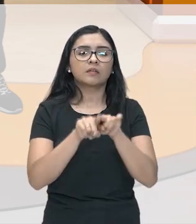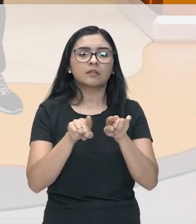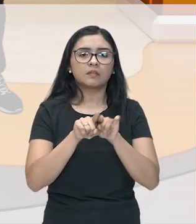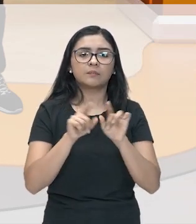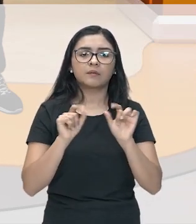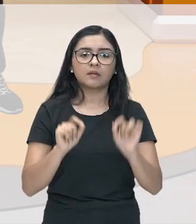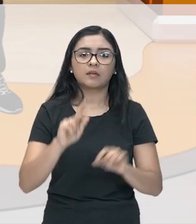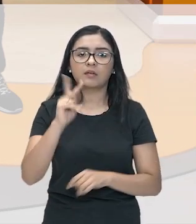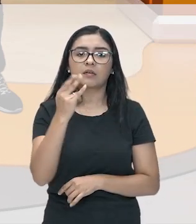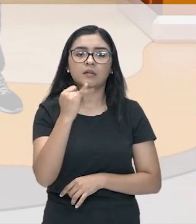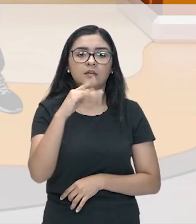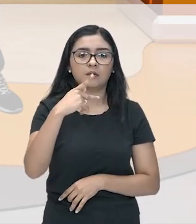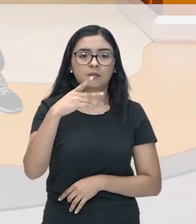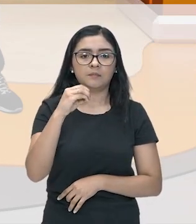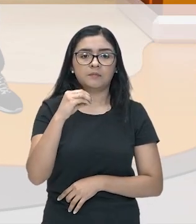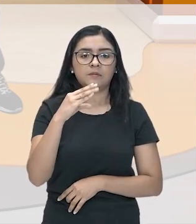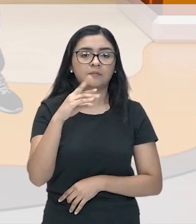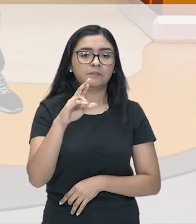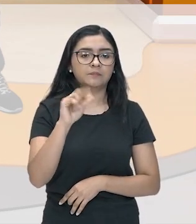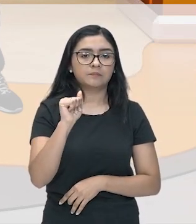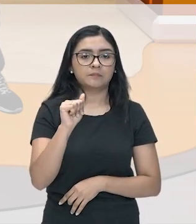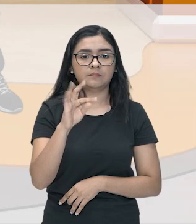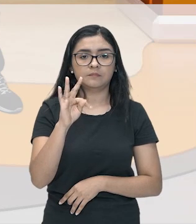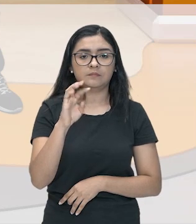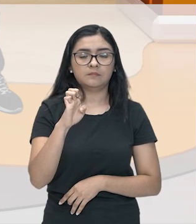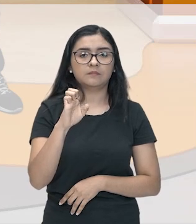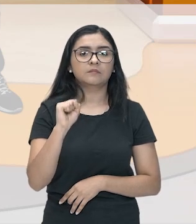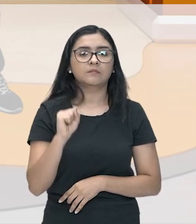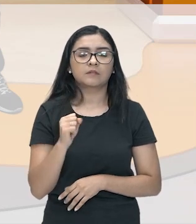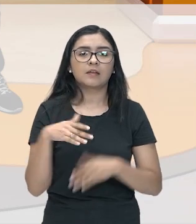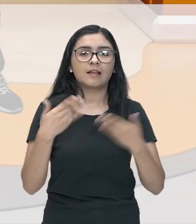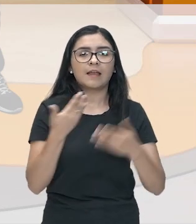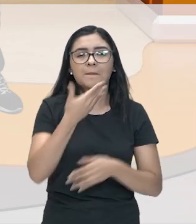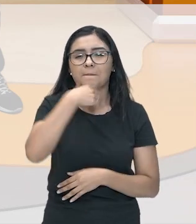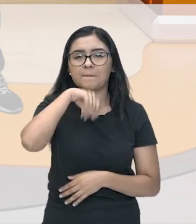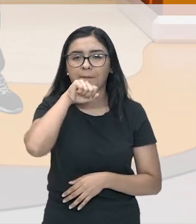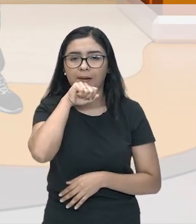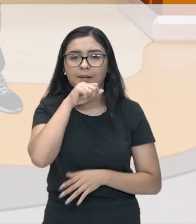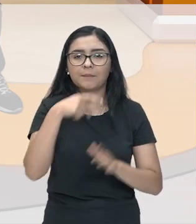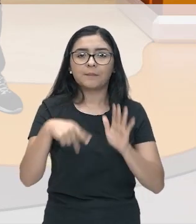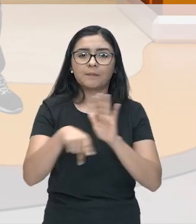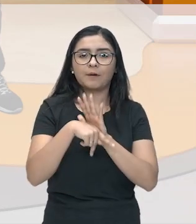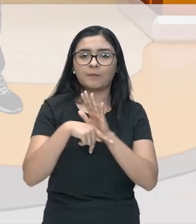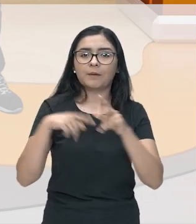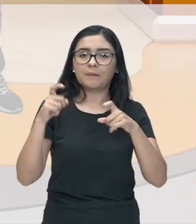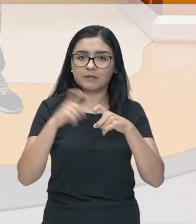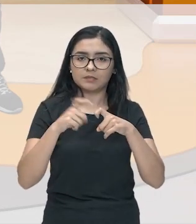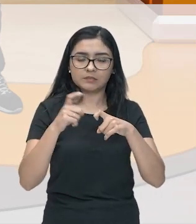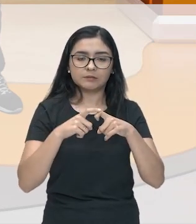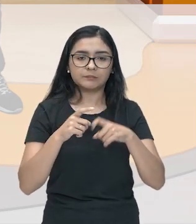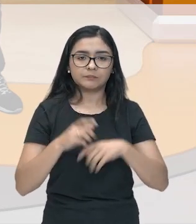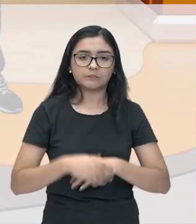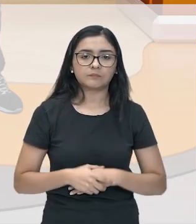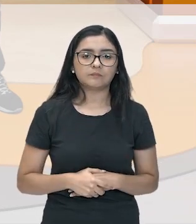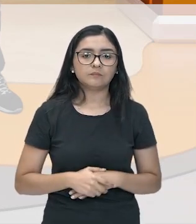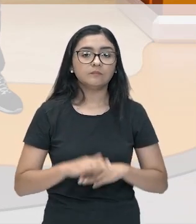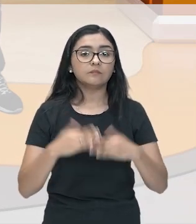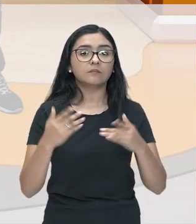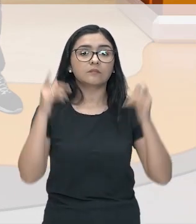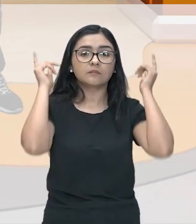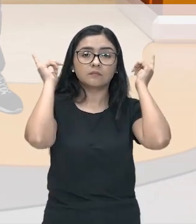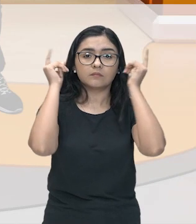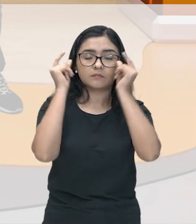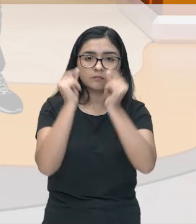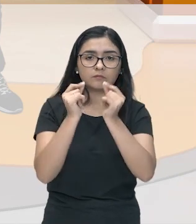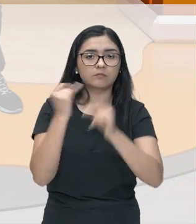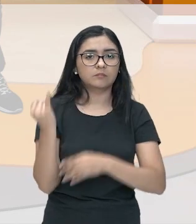é conhecido como o pai da medicina. Olha só, a Grécia fez coisas incríveis na ciência